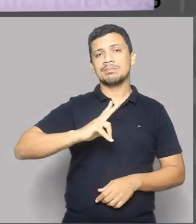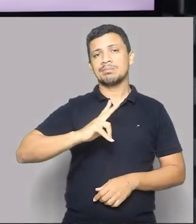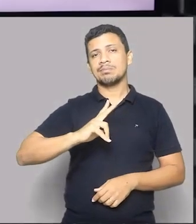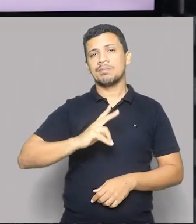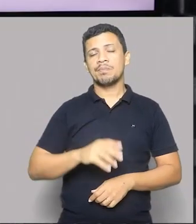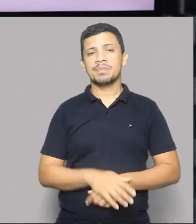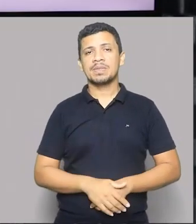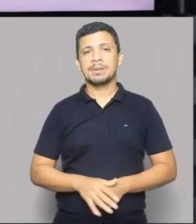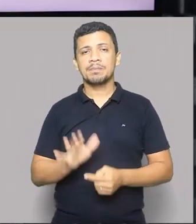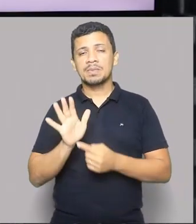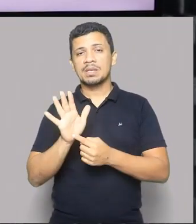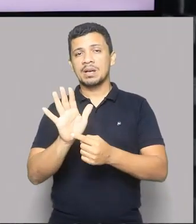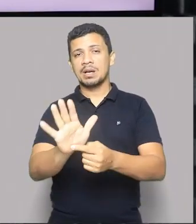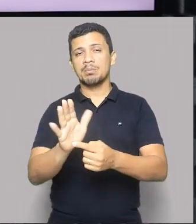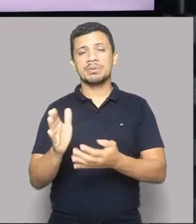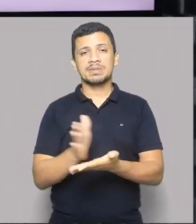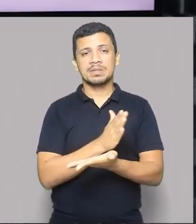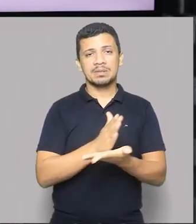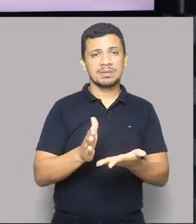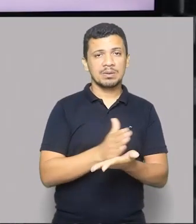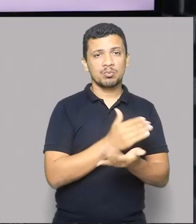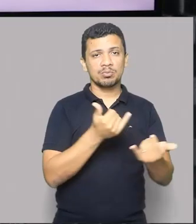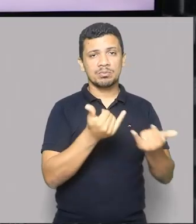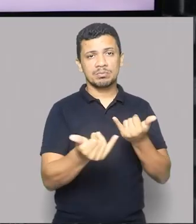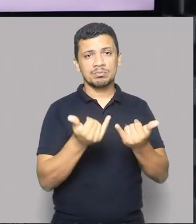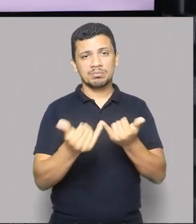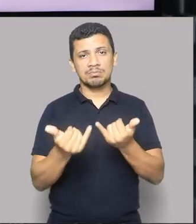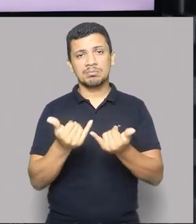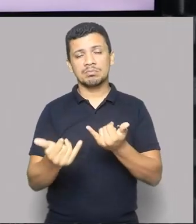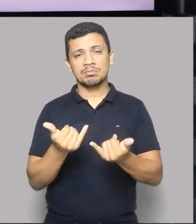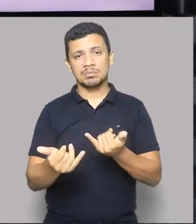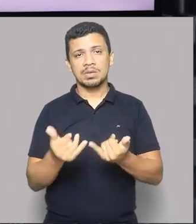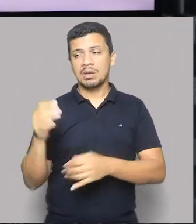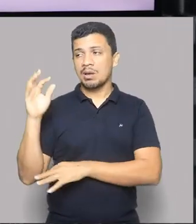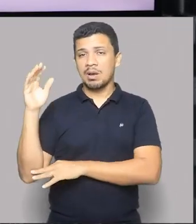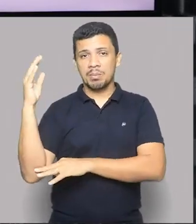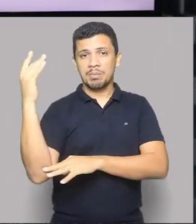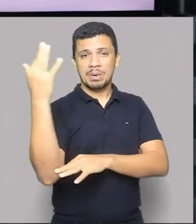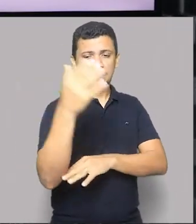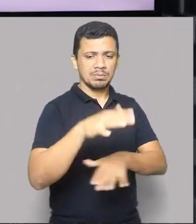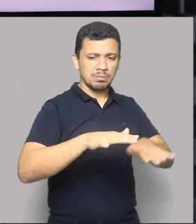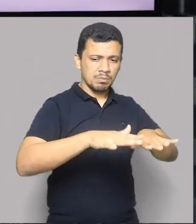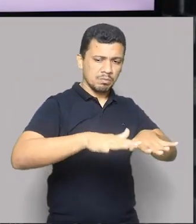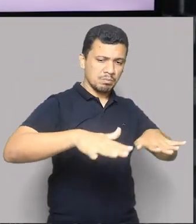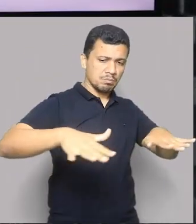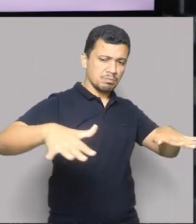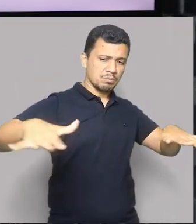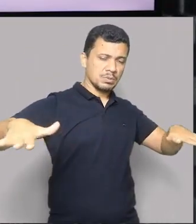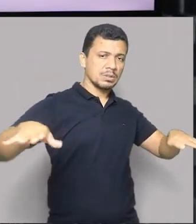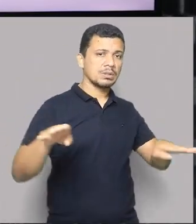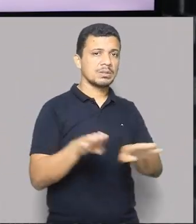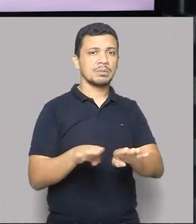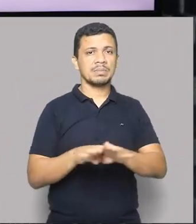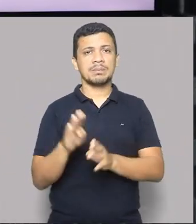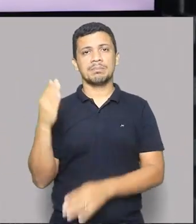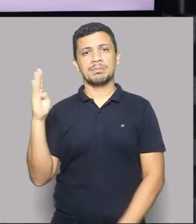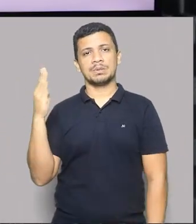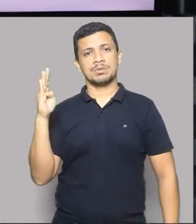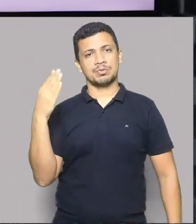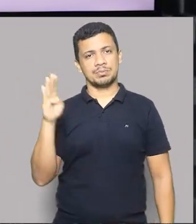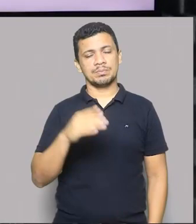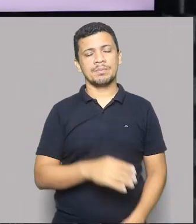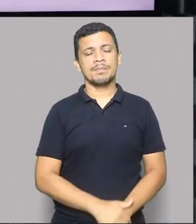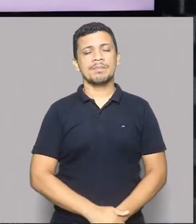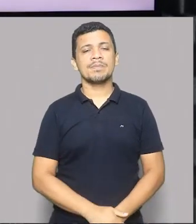apresenta algumas semelhanças em termos paisagísticos e biológicos. Esse